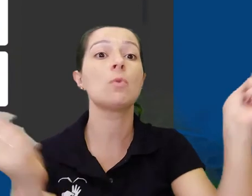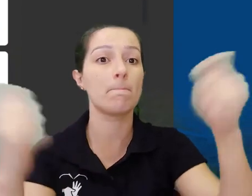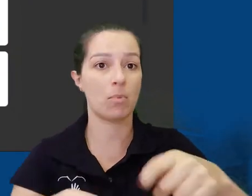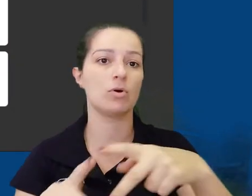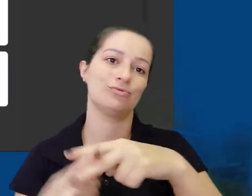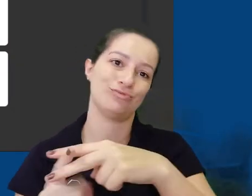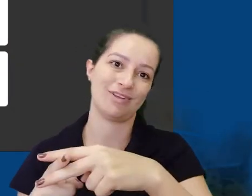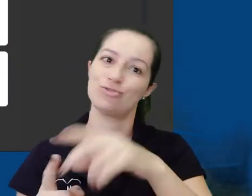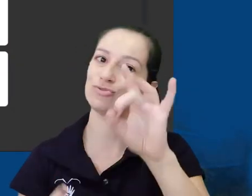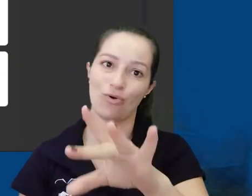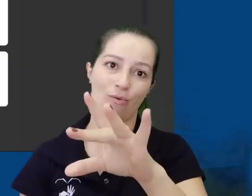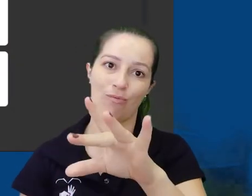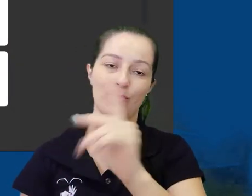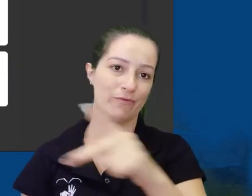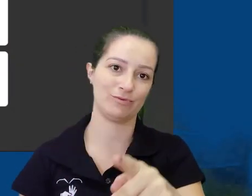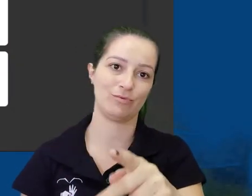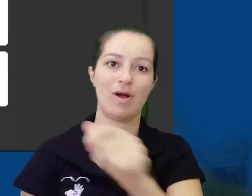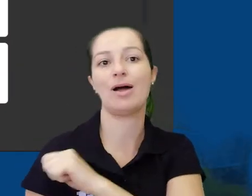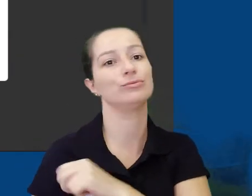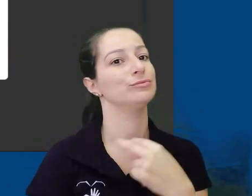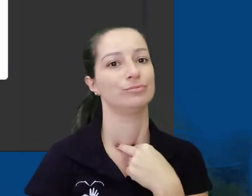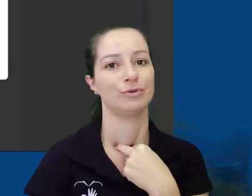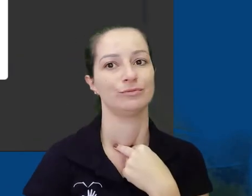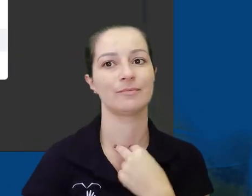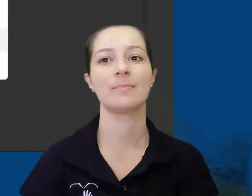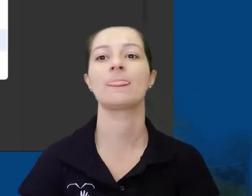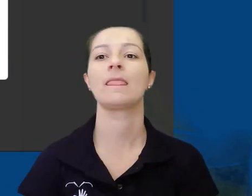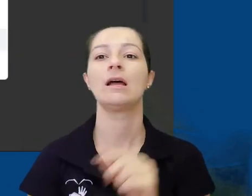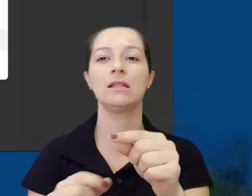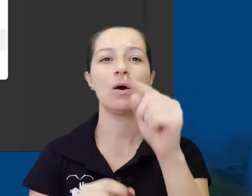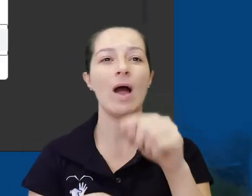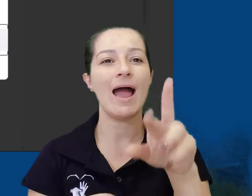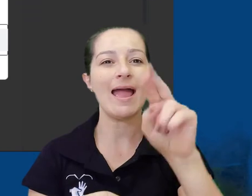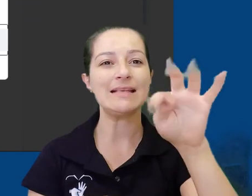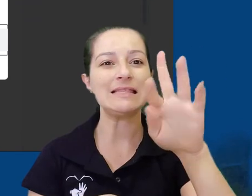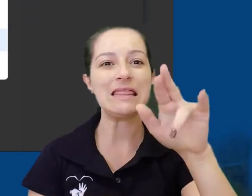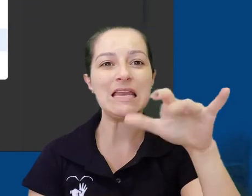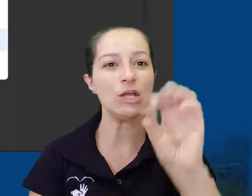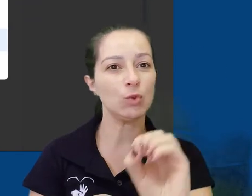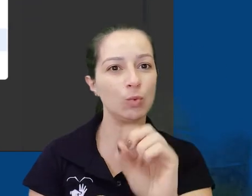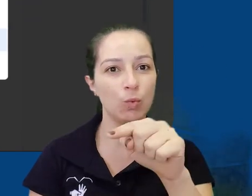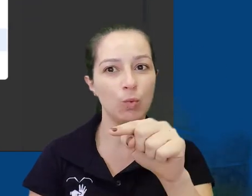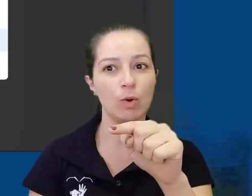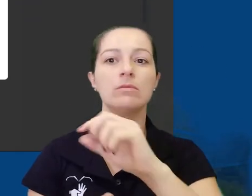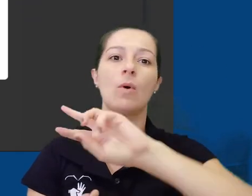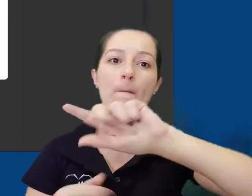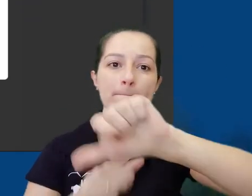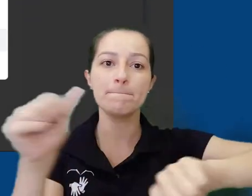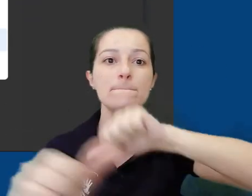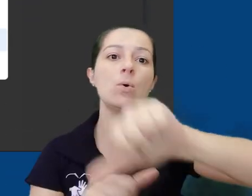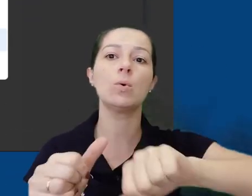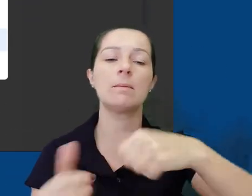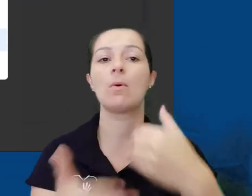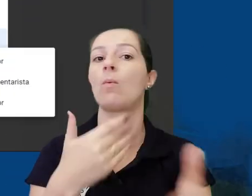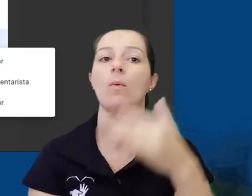opção de editar. Na segunda caixinha, logo abaixo, podemos clicar, mudar o campo de restrito para qualquer pessoa com link, e